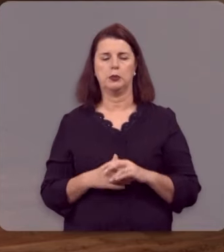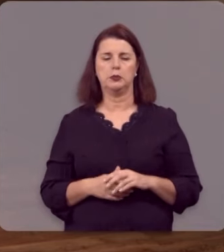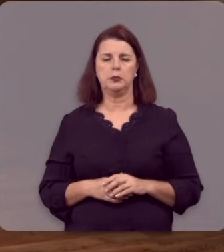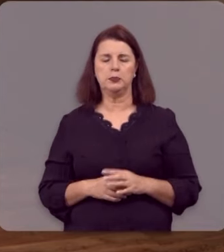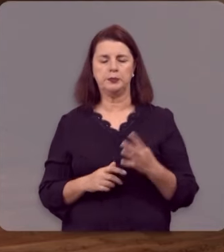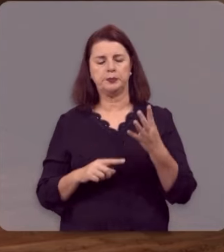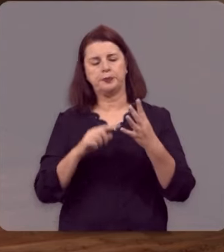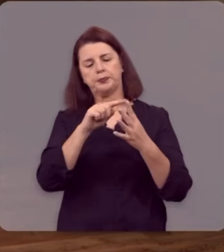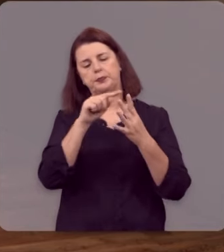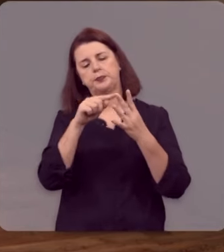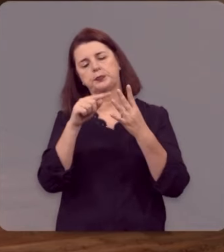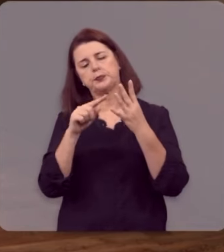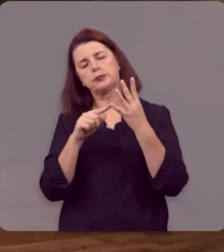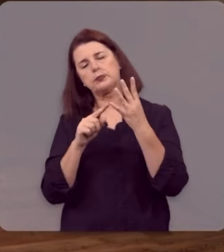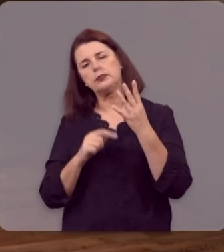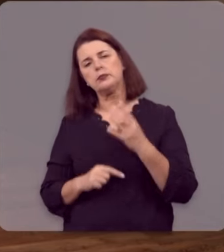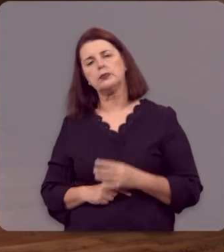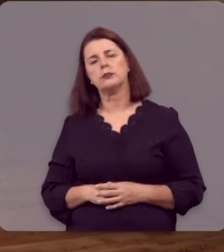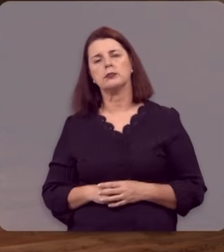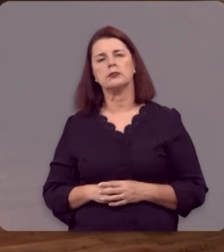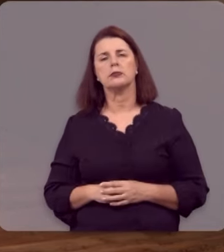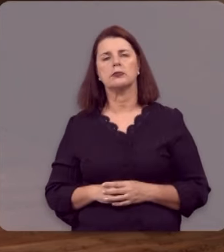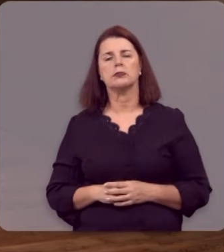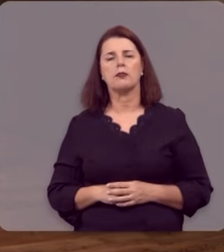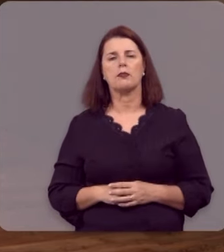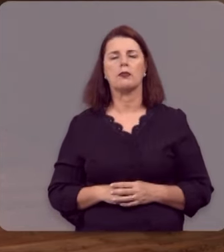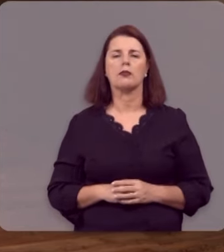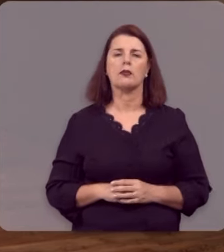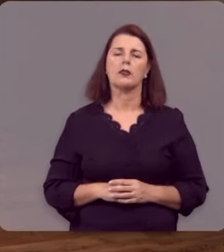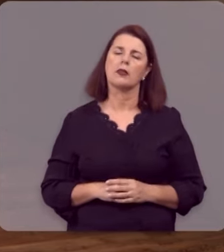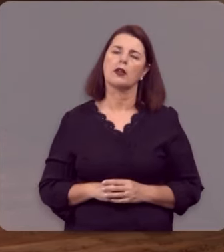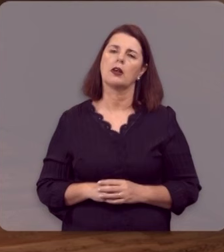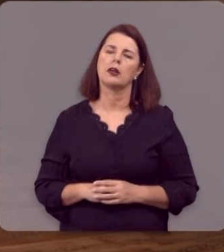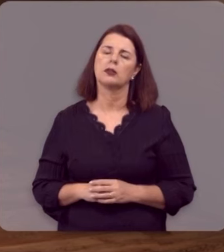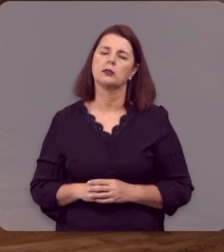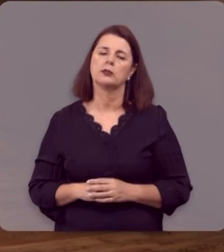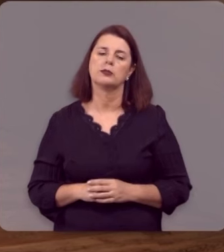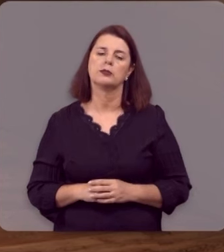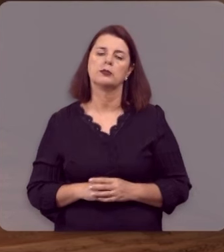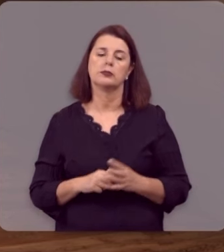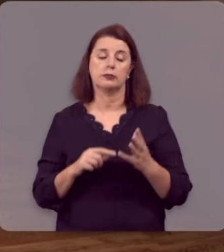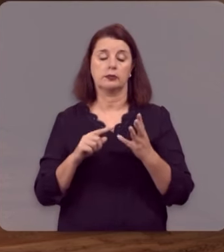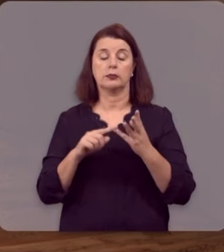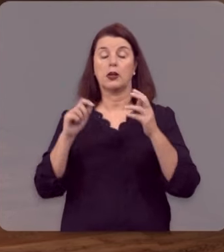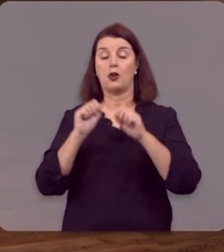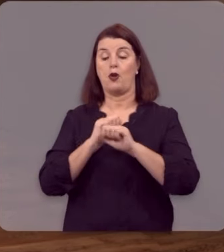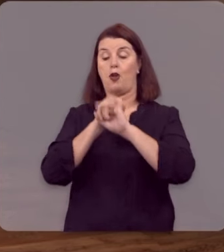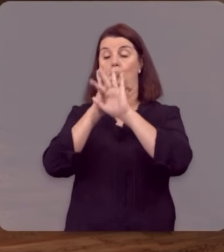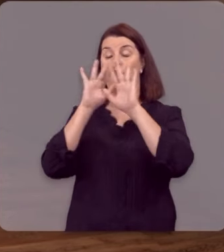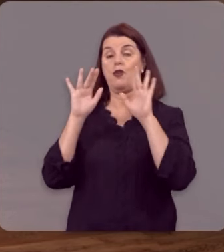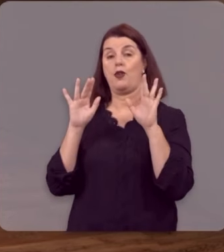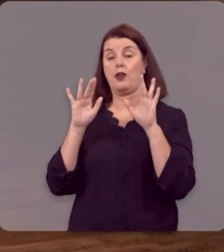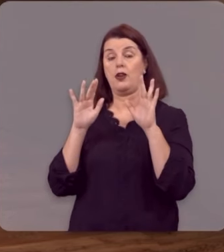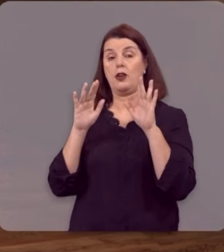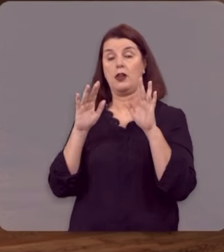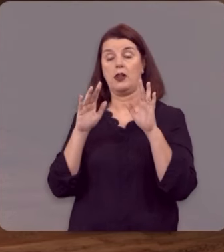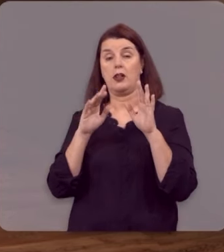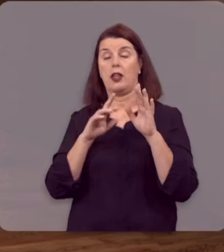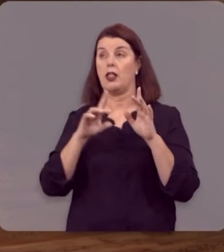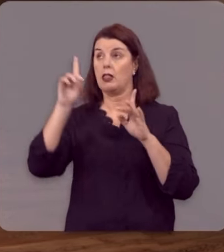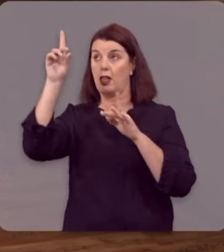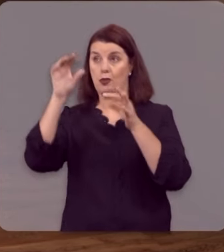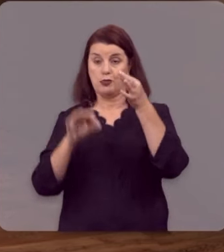desta corrente da salvação é a glorificação. E aos que Deus